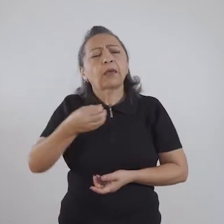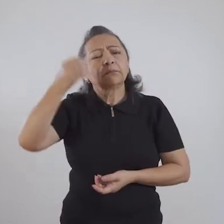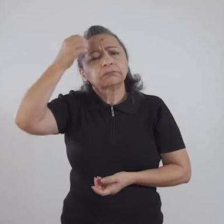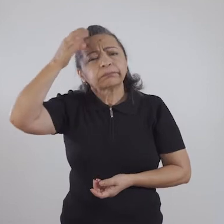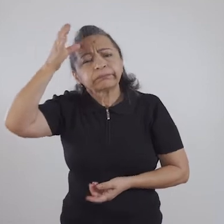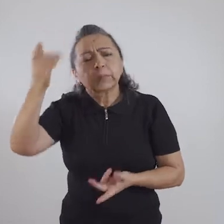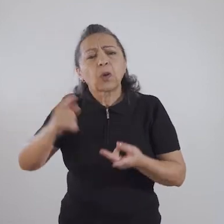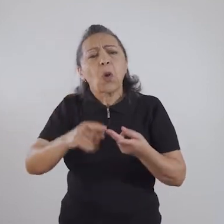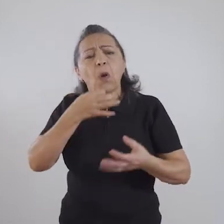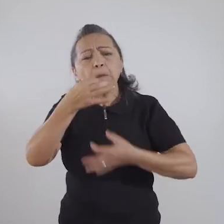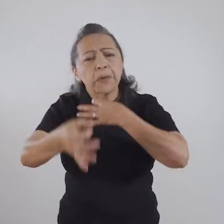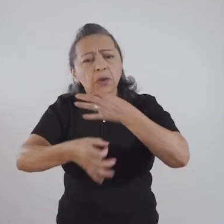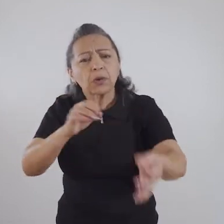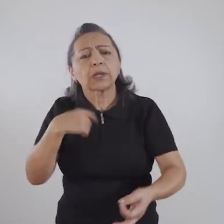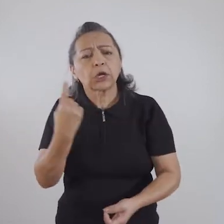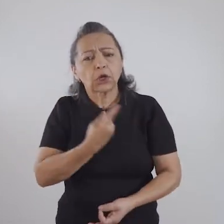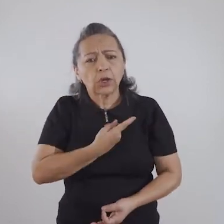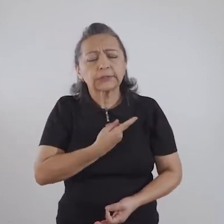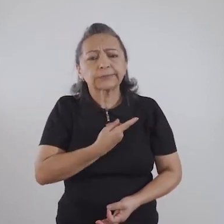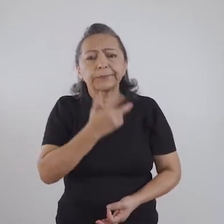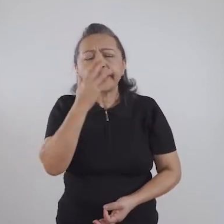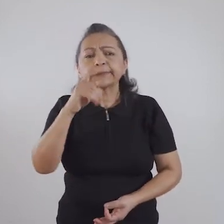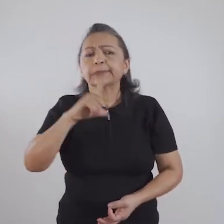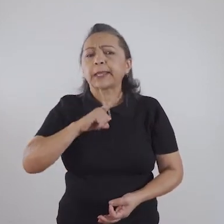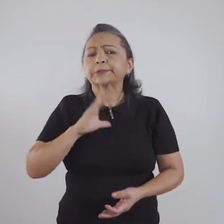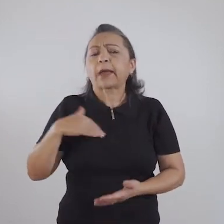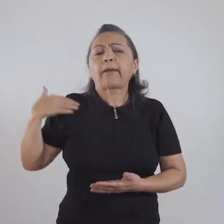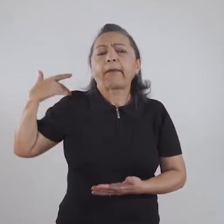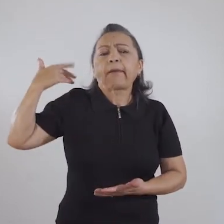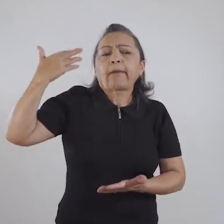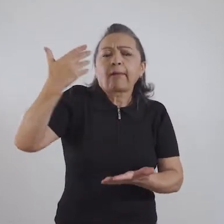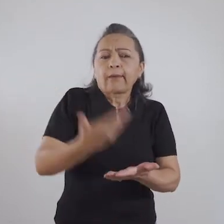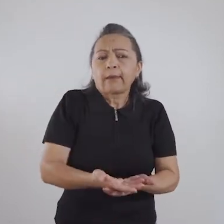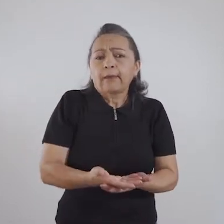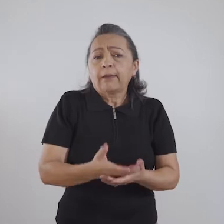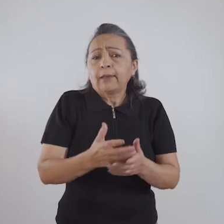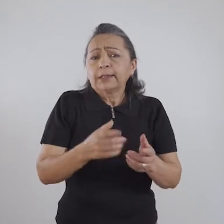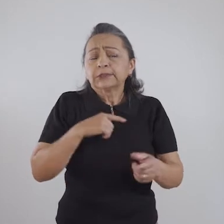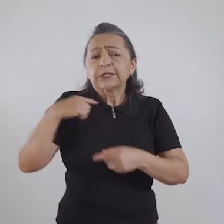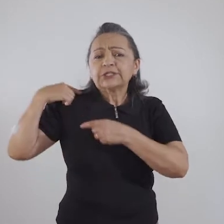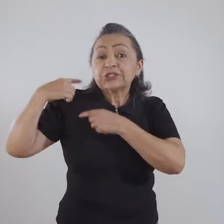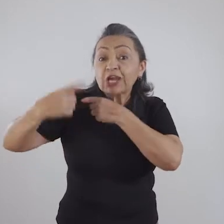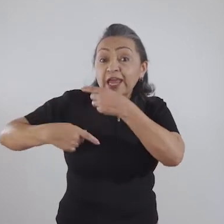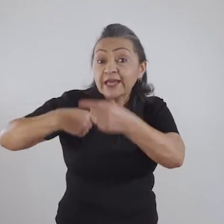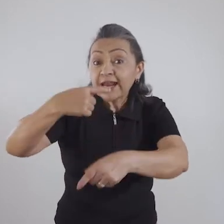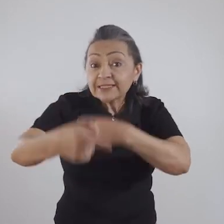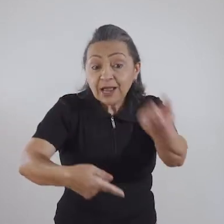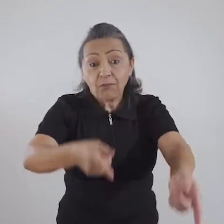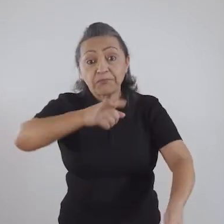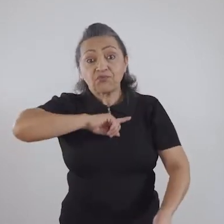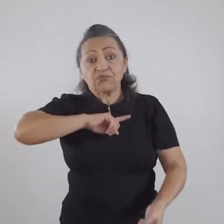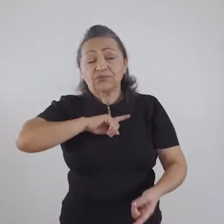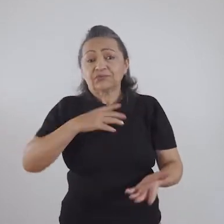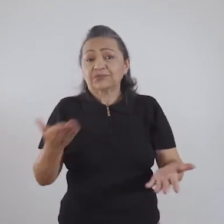conhecimentos, são opiniões que a gente traz junto, como eu falei anteriormente,